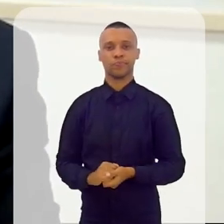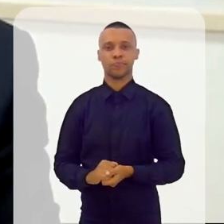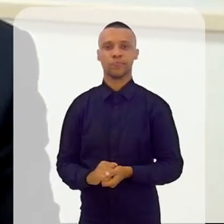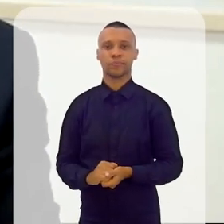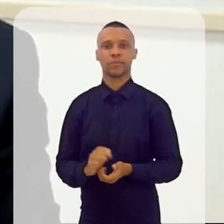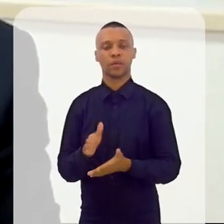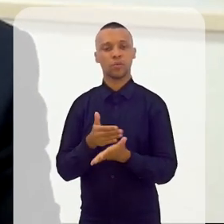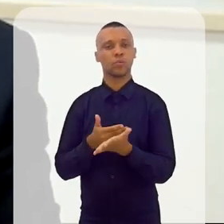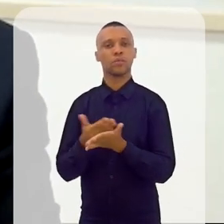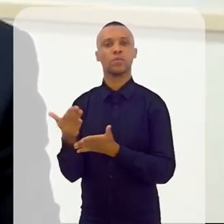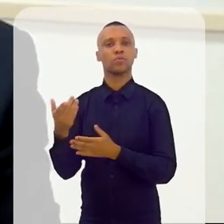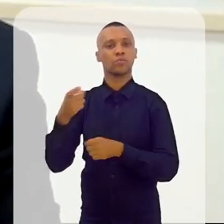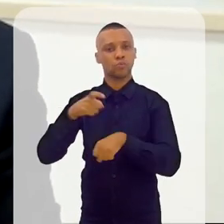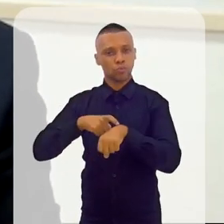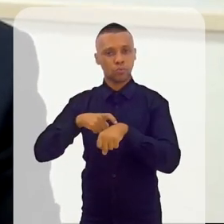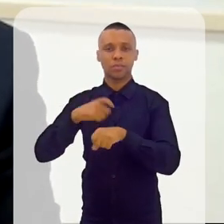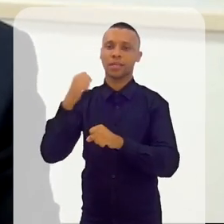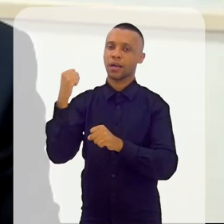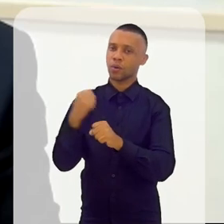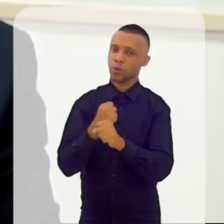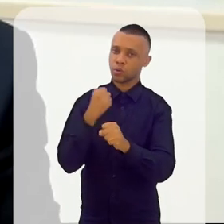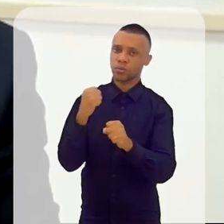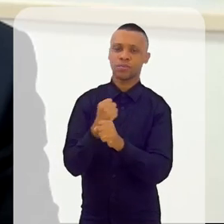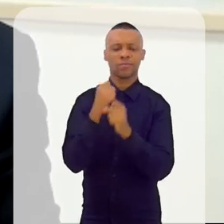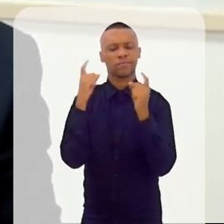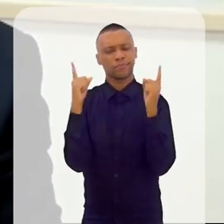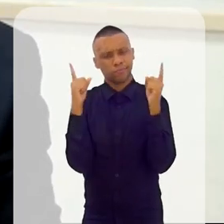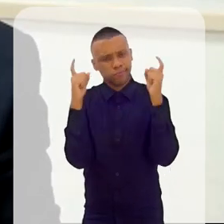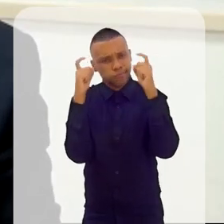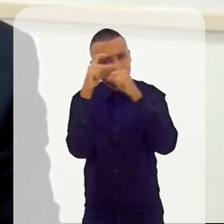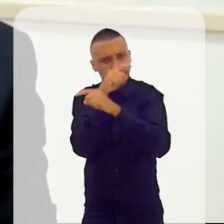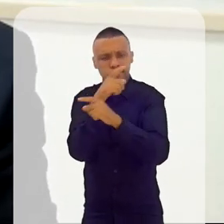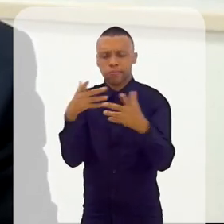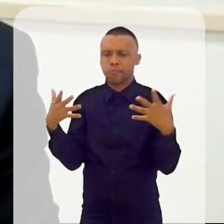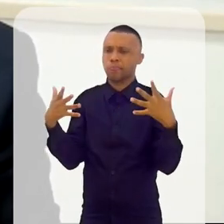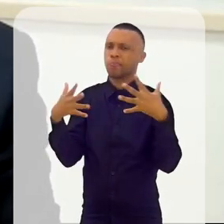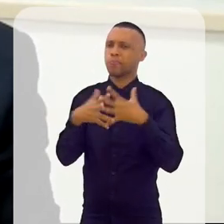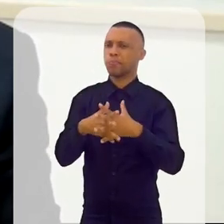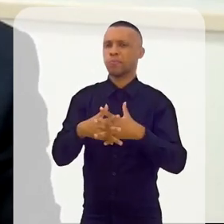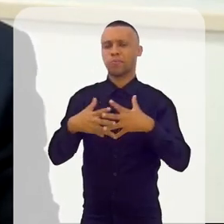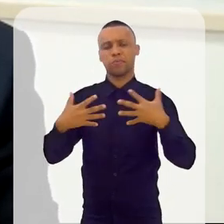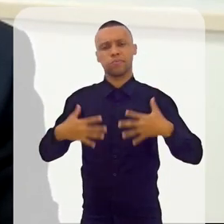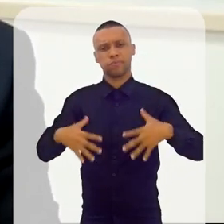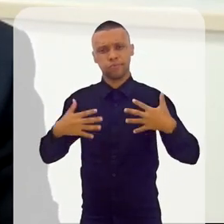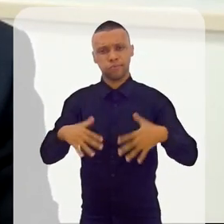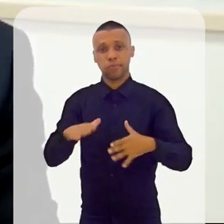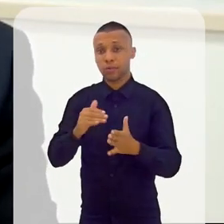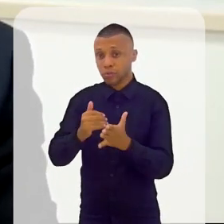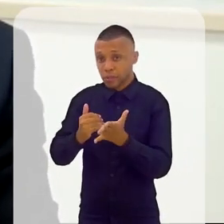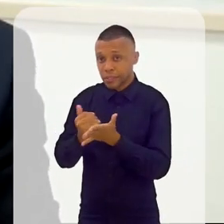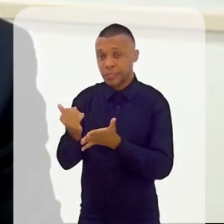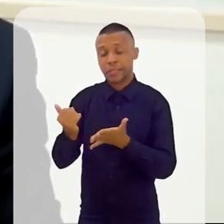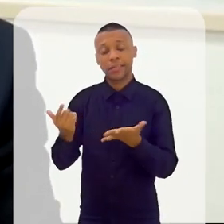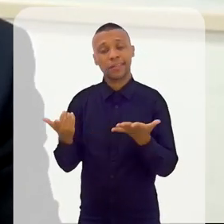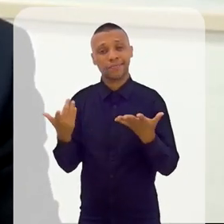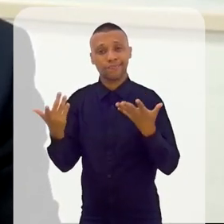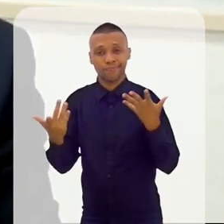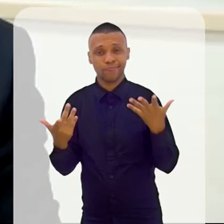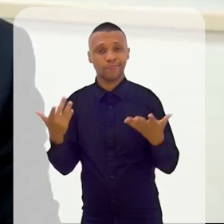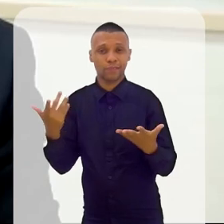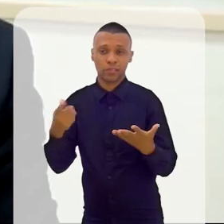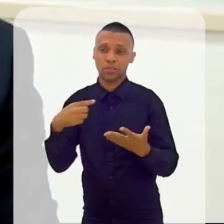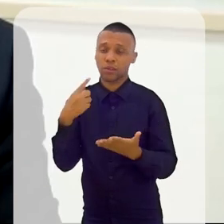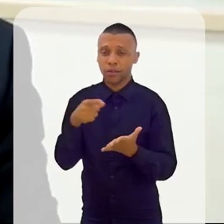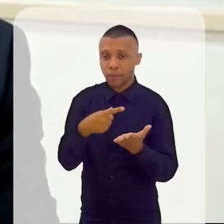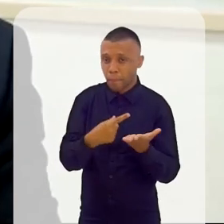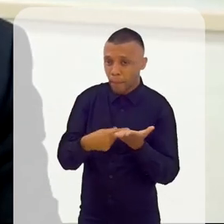da construção. Foi muito difícil. Nós fizemos, como tudo no Cebraia, feito concorrência. Nós fizemos